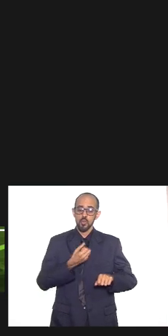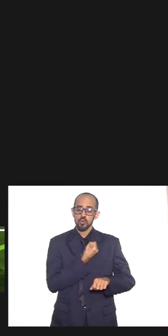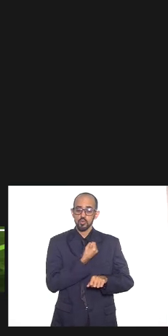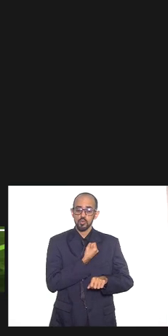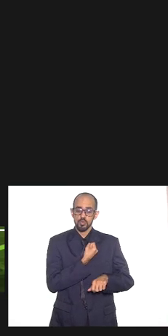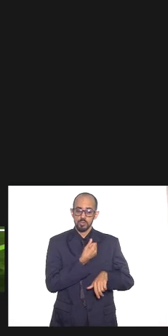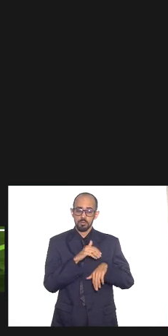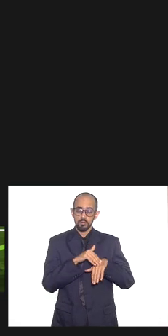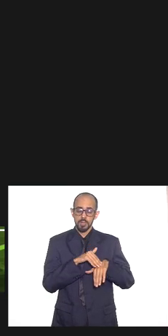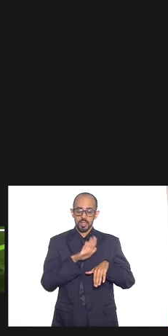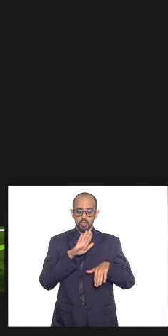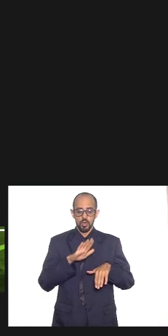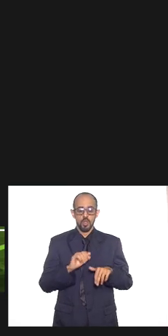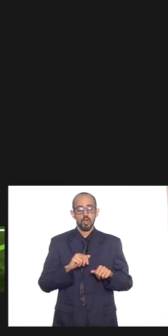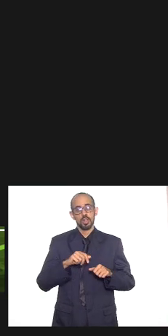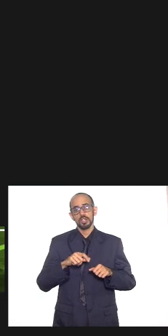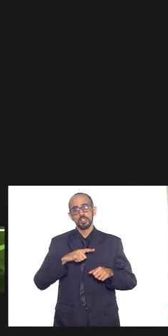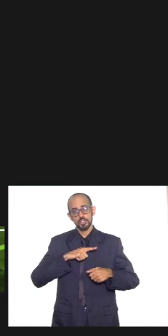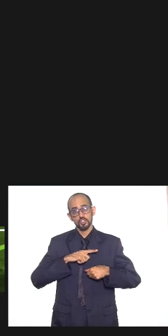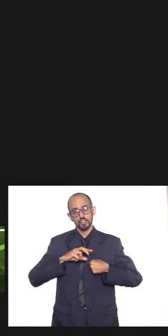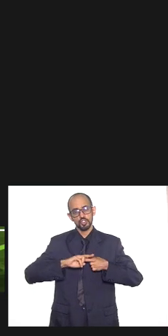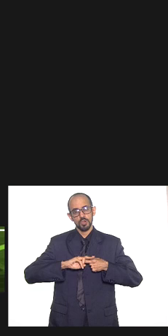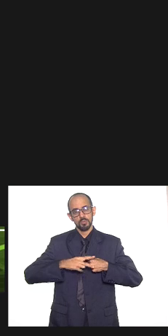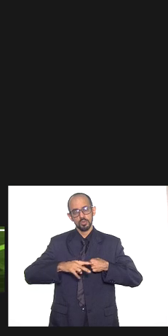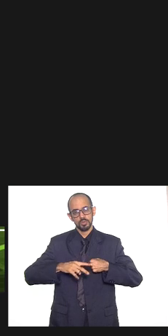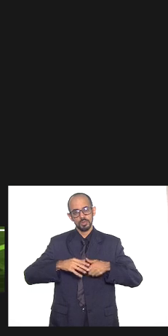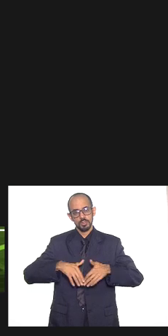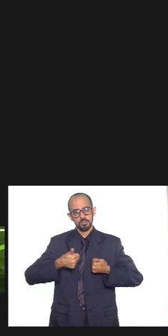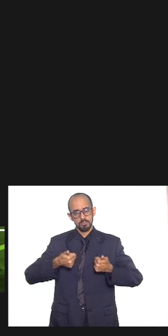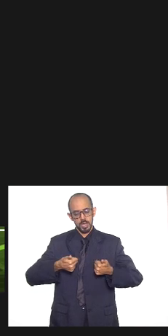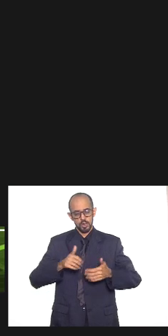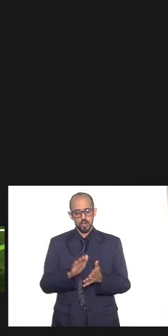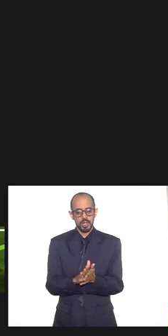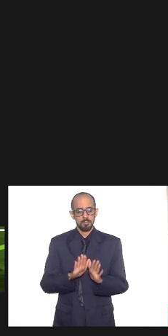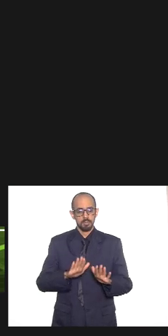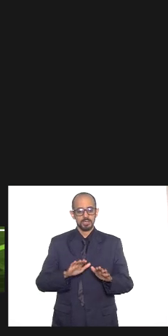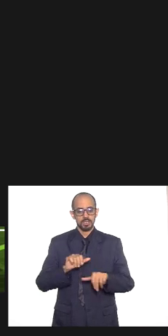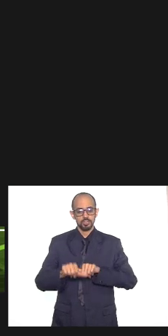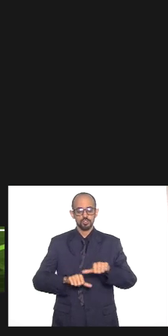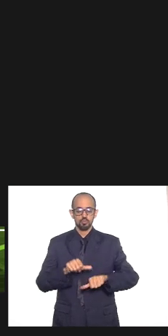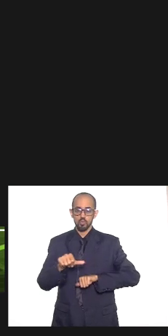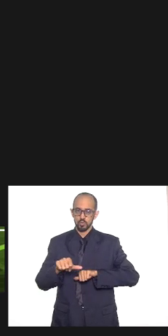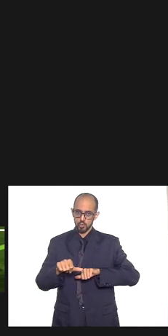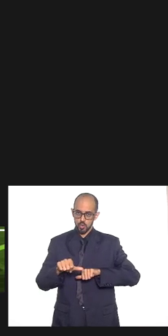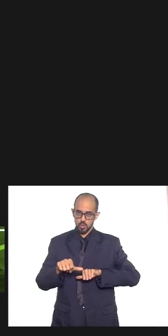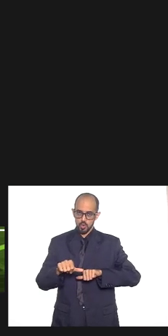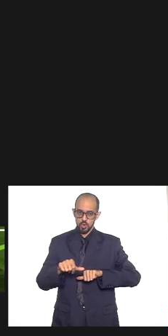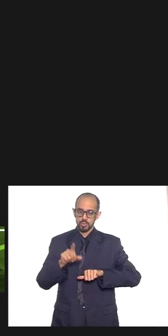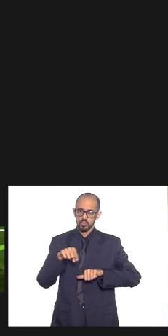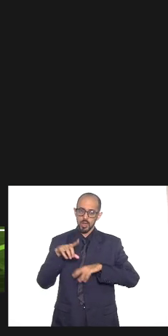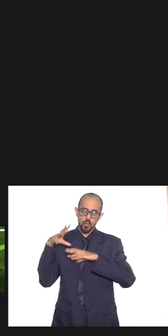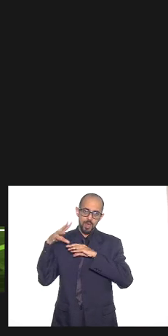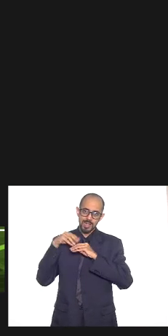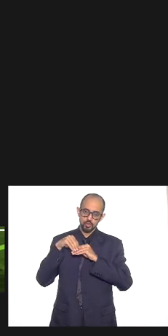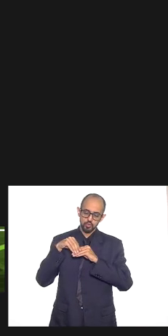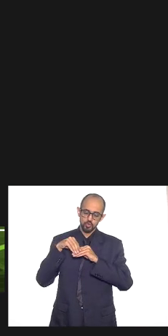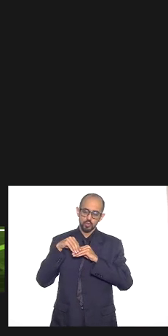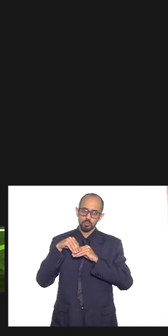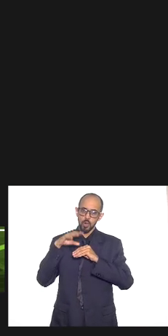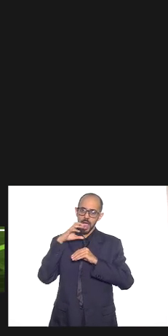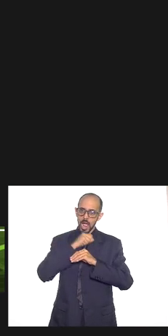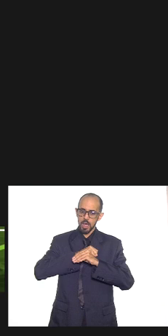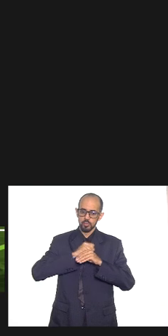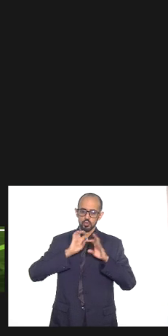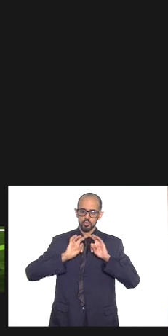efeito aí depois temos um fato novo mas temos uma transição tá? esse é um resumo uma síntese apertada do que